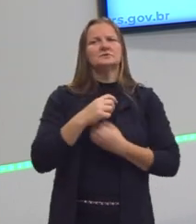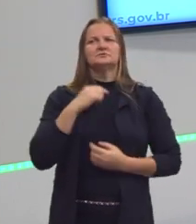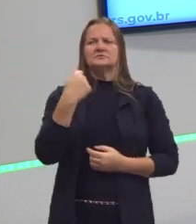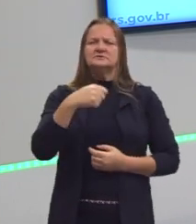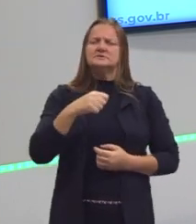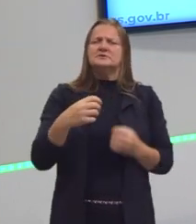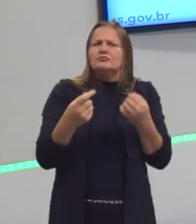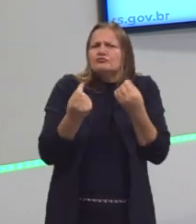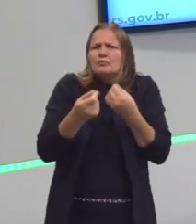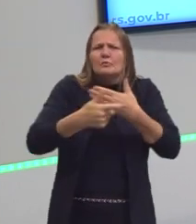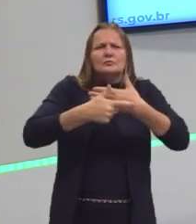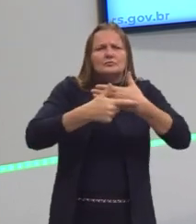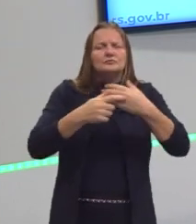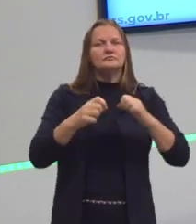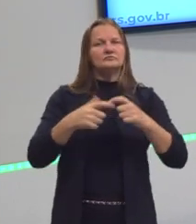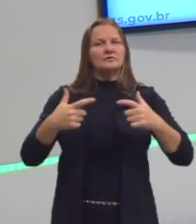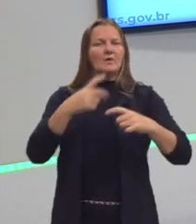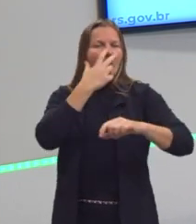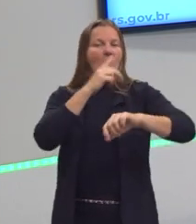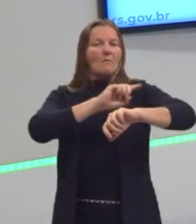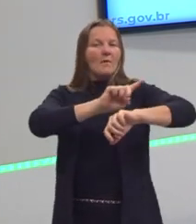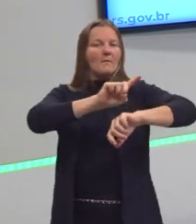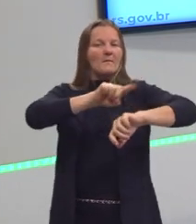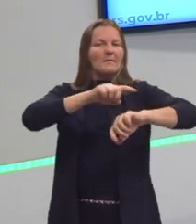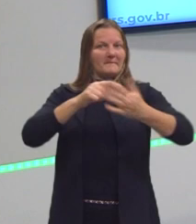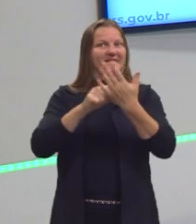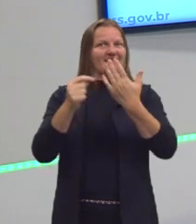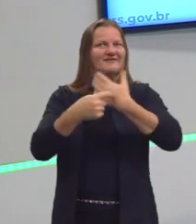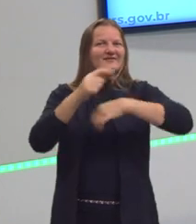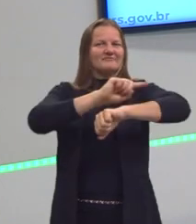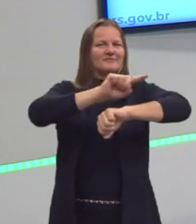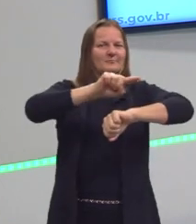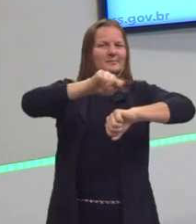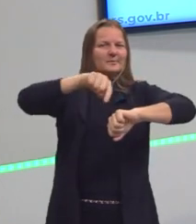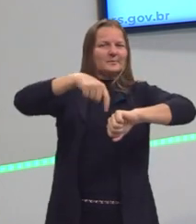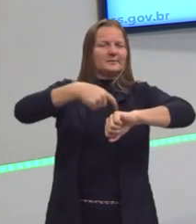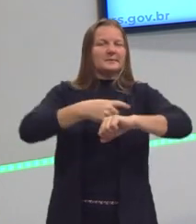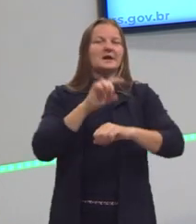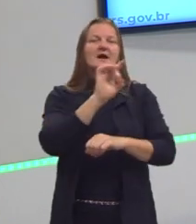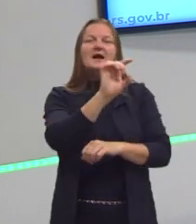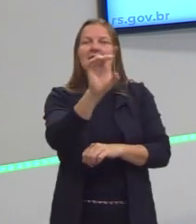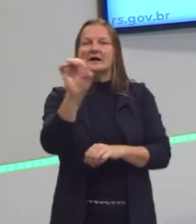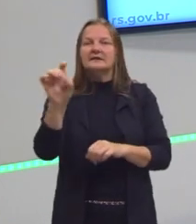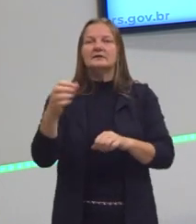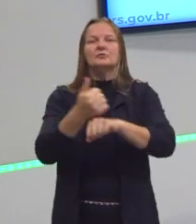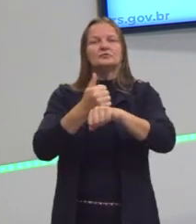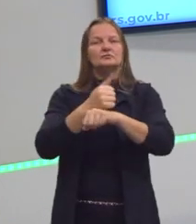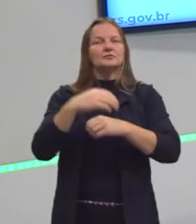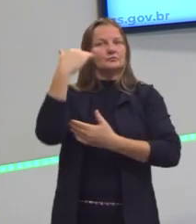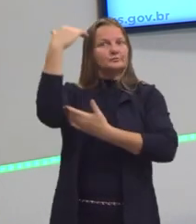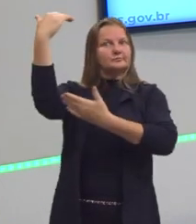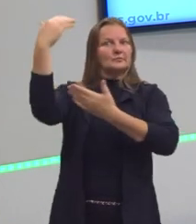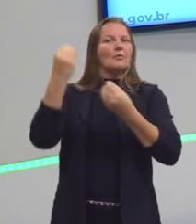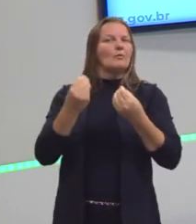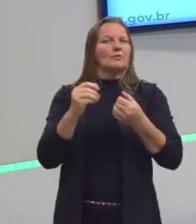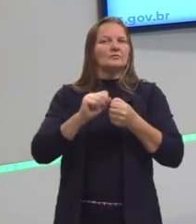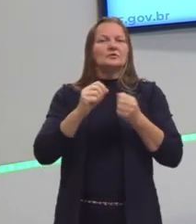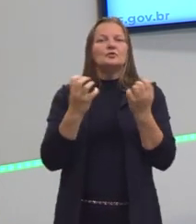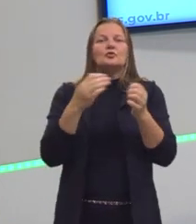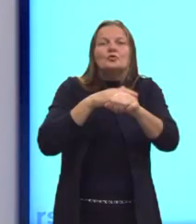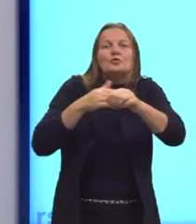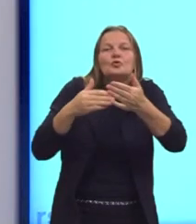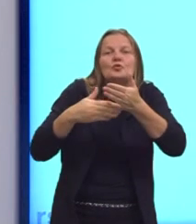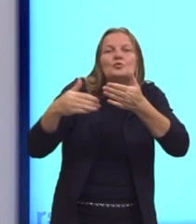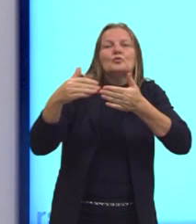a sua função como um grande relógio. Era dessa forma que o Durkheim via. Então, o sucesso se dava quando todos